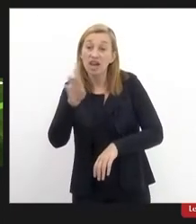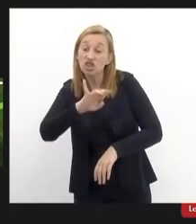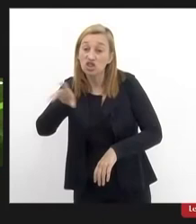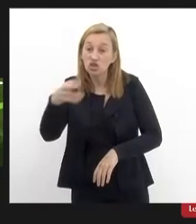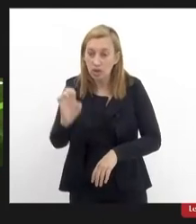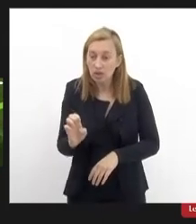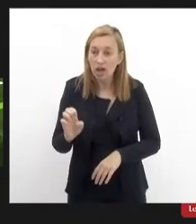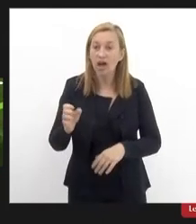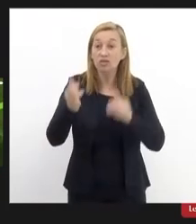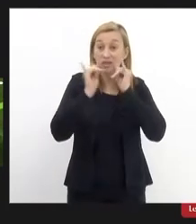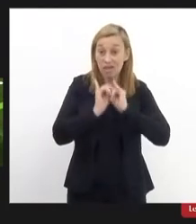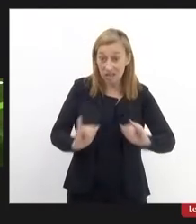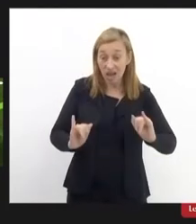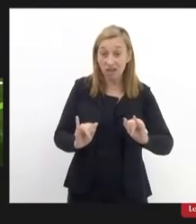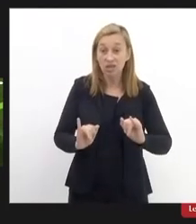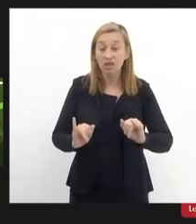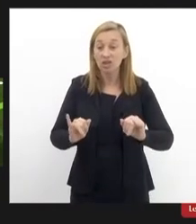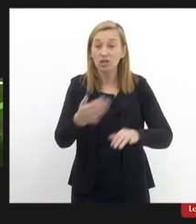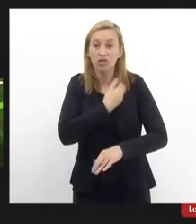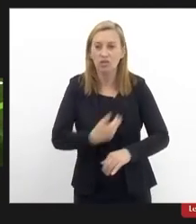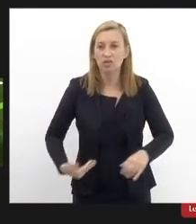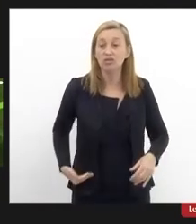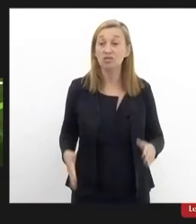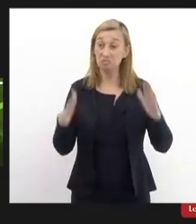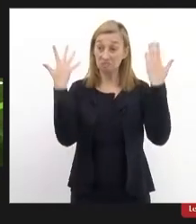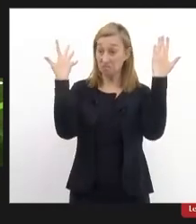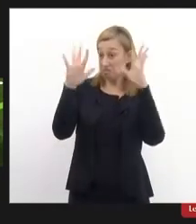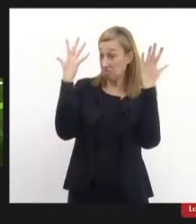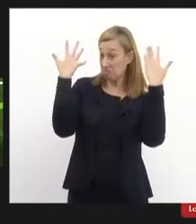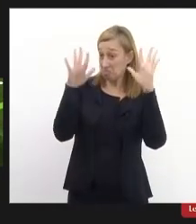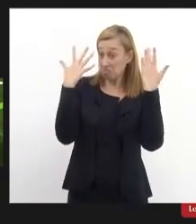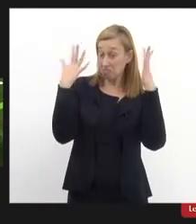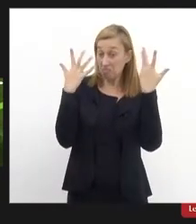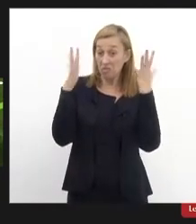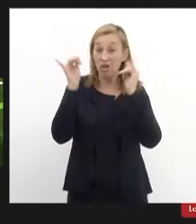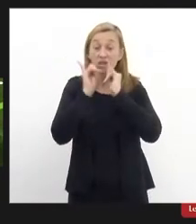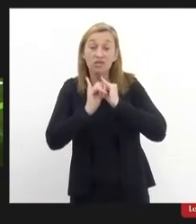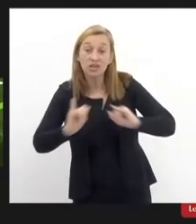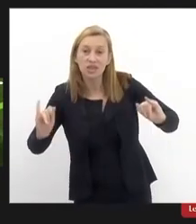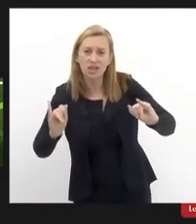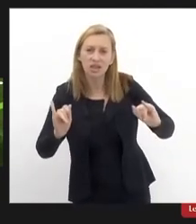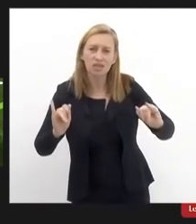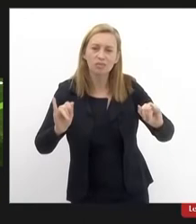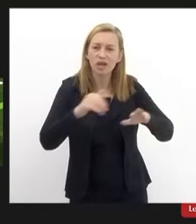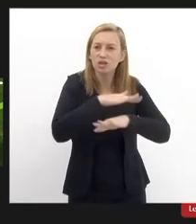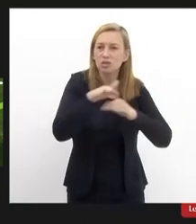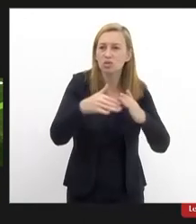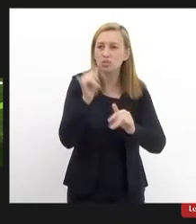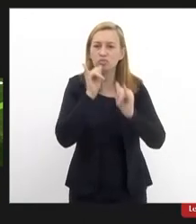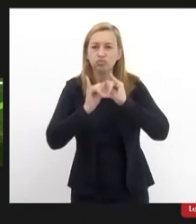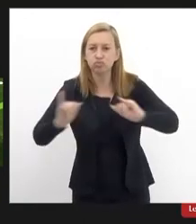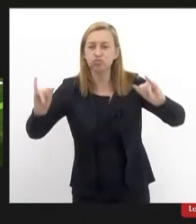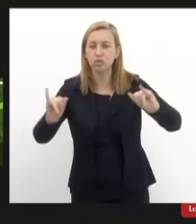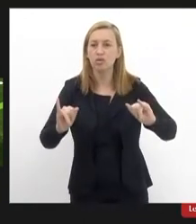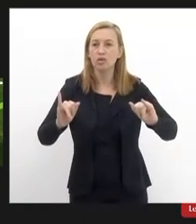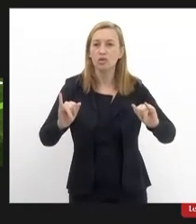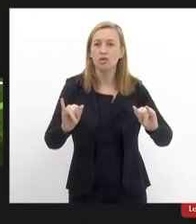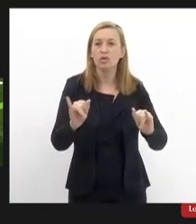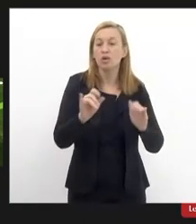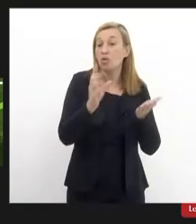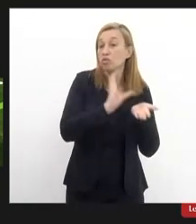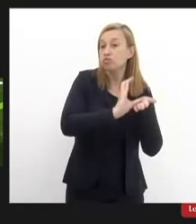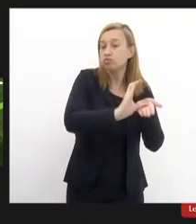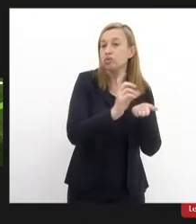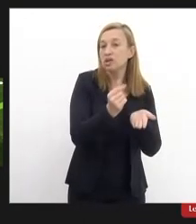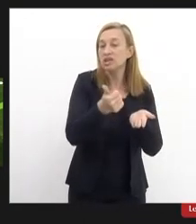governador com evento e com aplausos noticiado pela grande mídia vai mobilizar uma verba de 17 bilhões